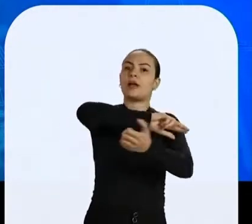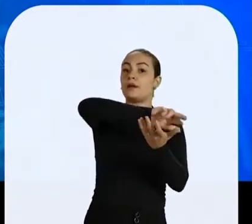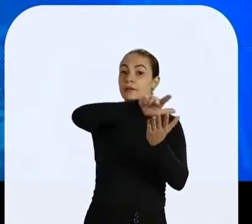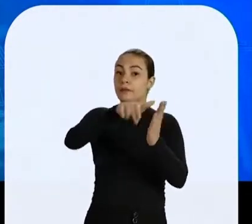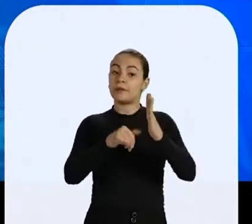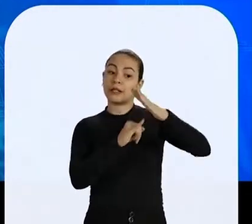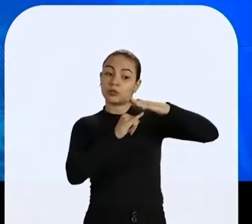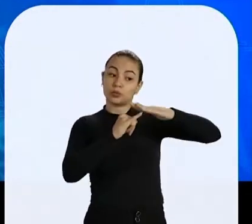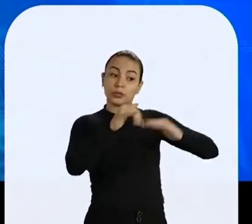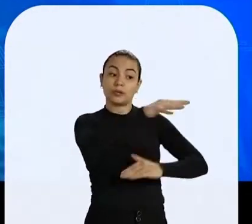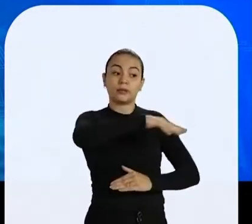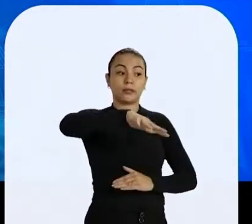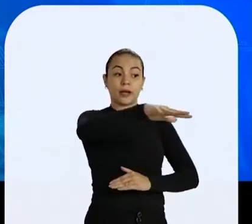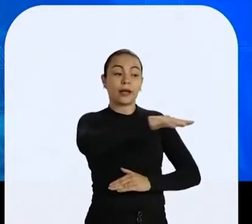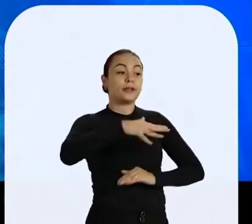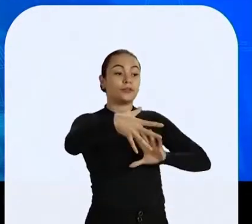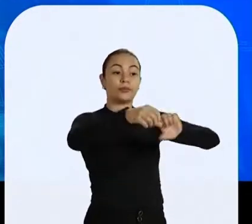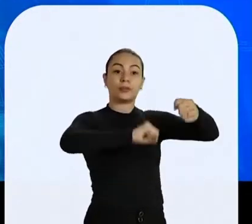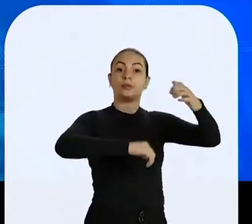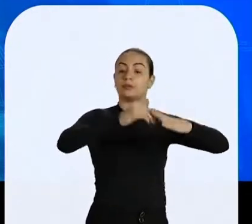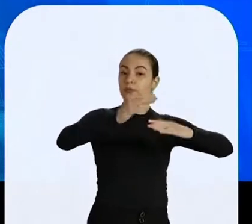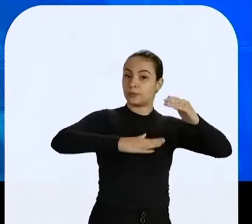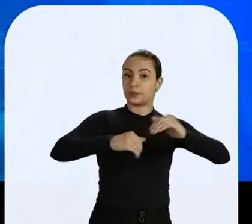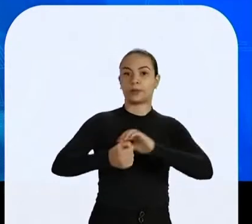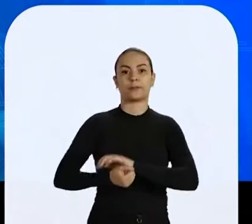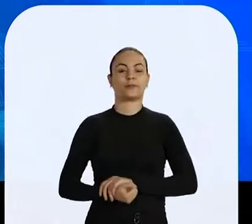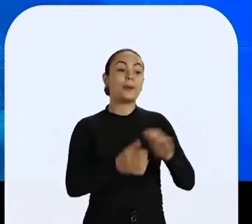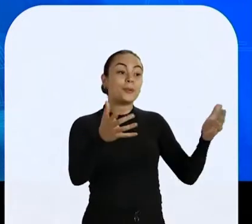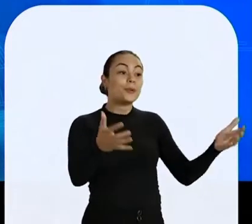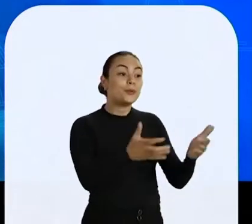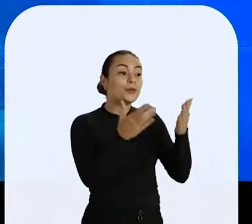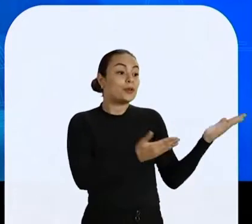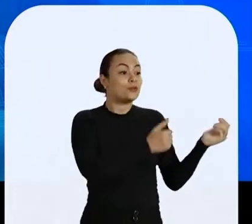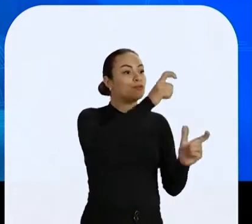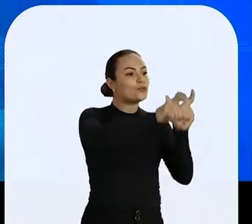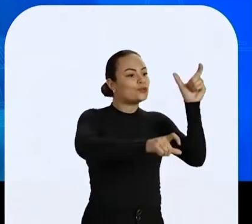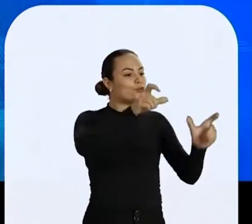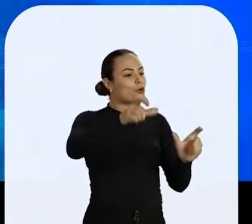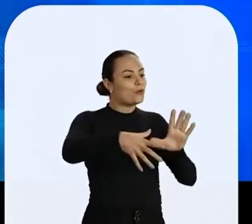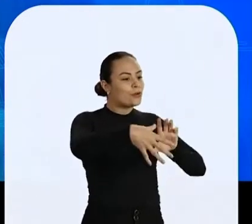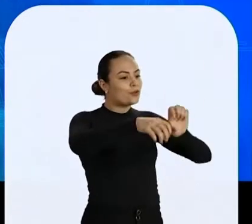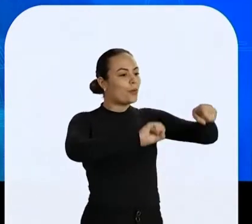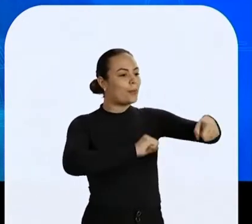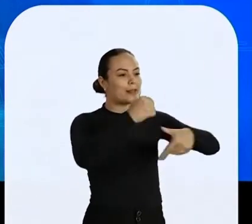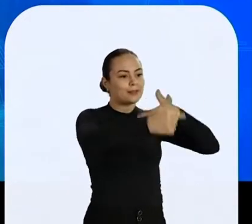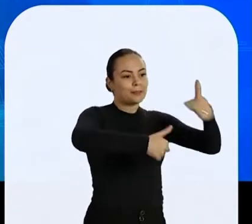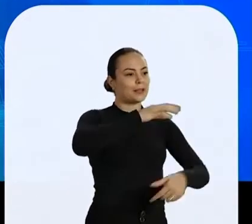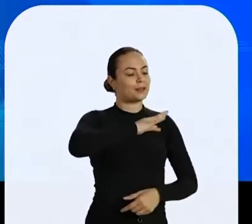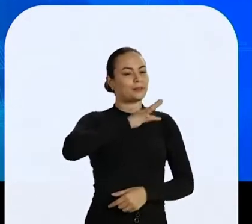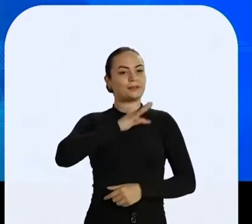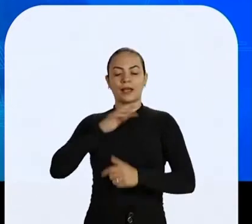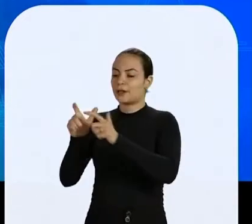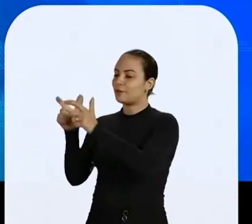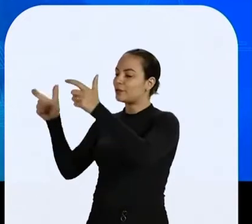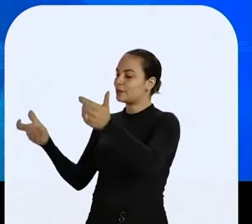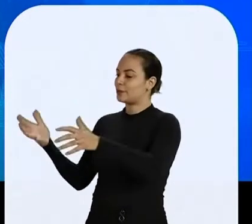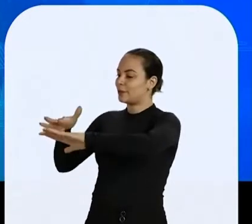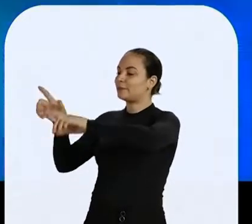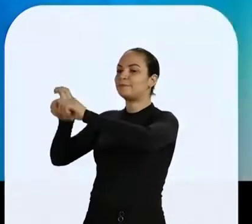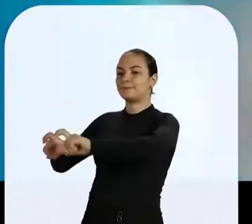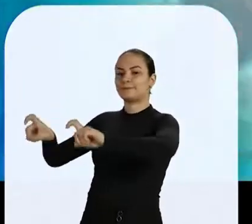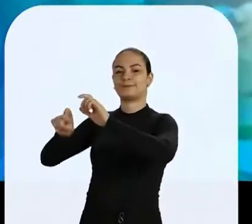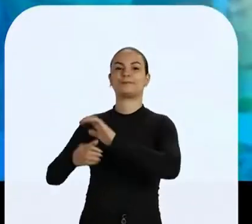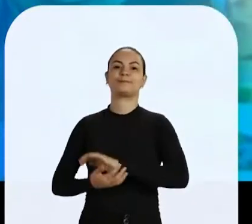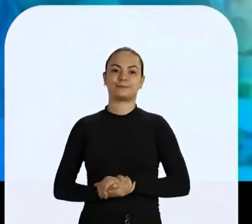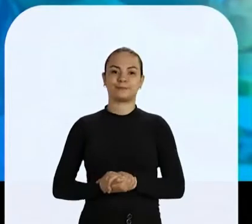instituições que atuam no campo da formação profissional, para promover capacitação dos jovens para o trabalho e o fortalecimento da inclusão